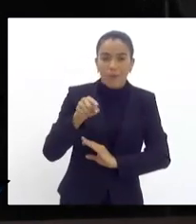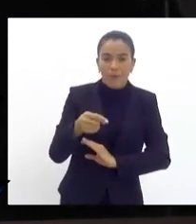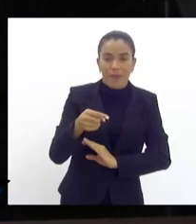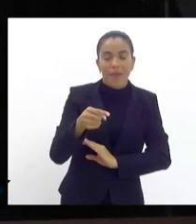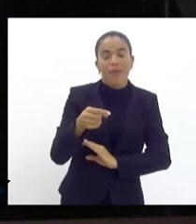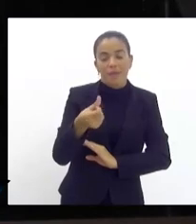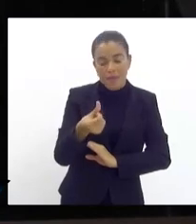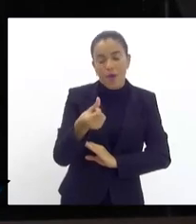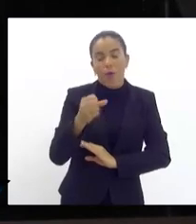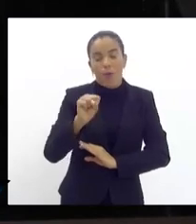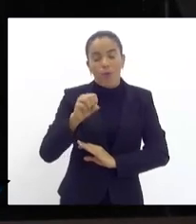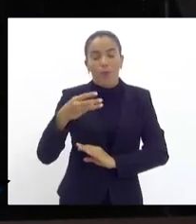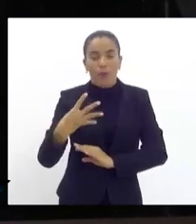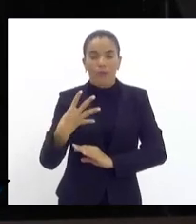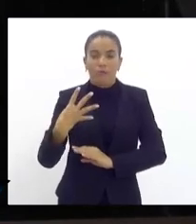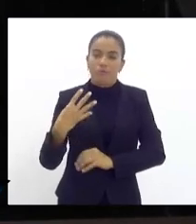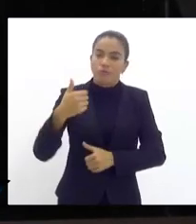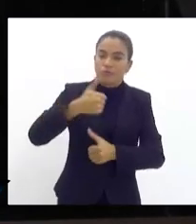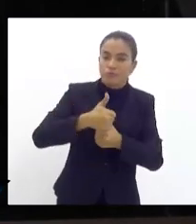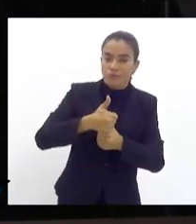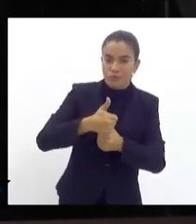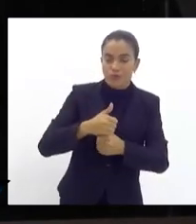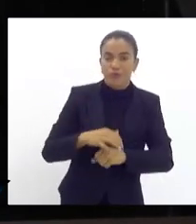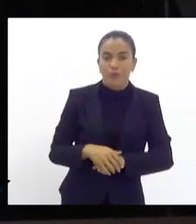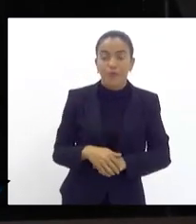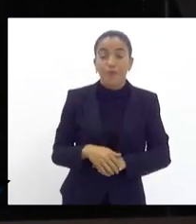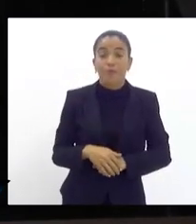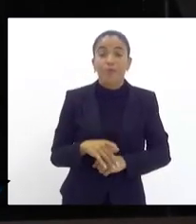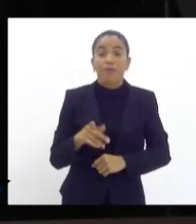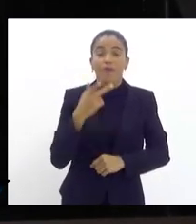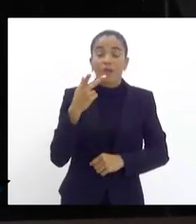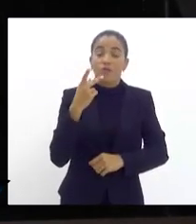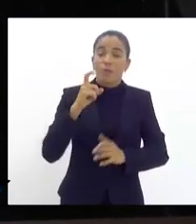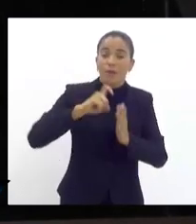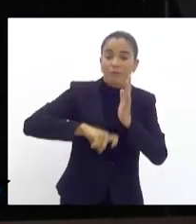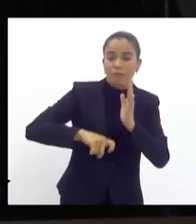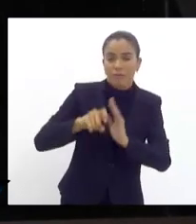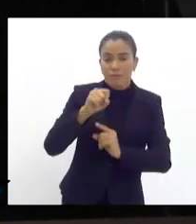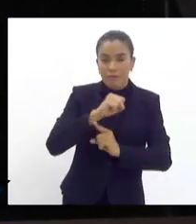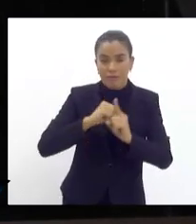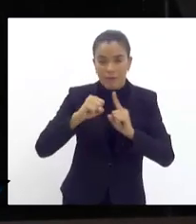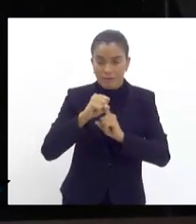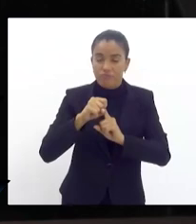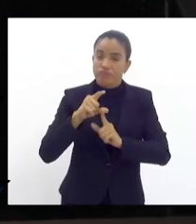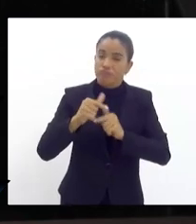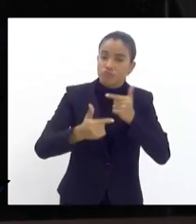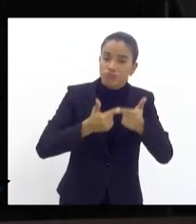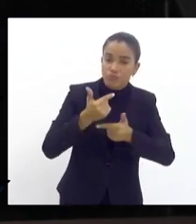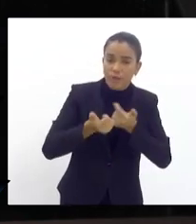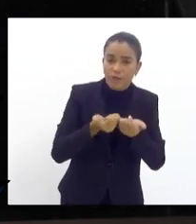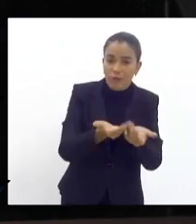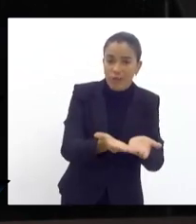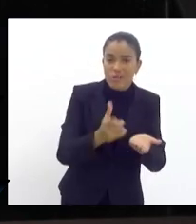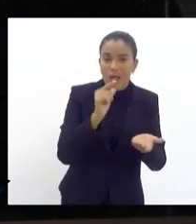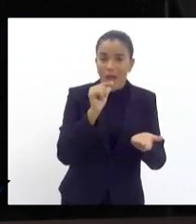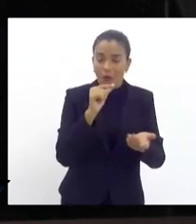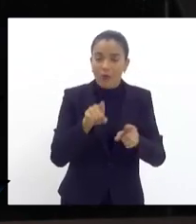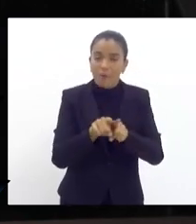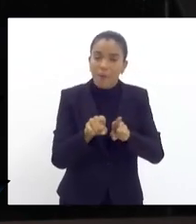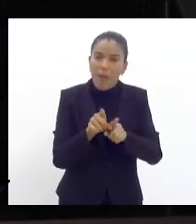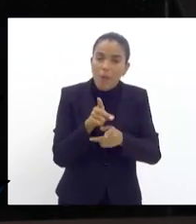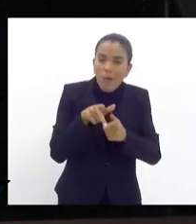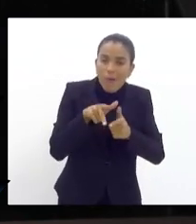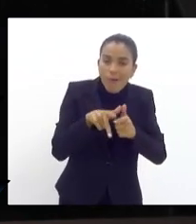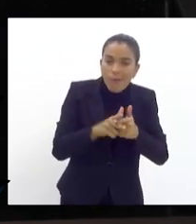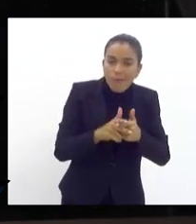substitutivo 2022 emenda dispõe sobre a tarifa social referente ao serviço de fornecimento de água e manutenção da rede de